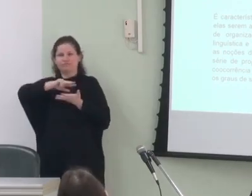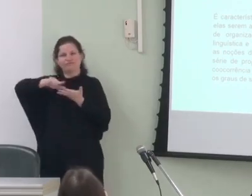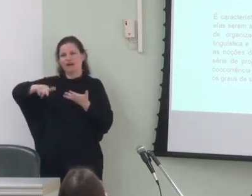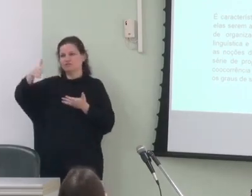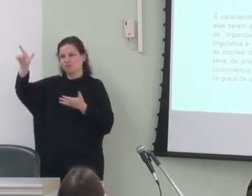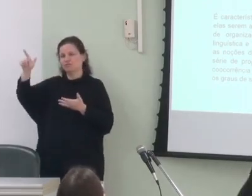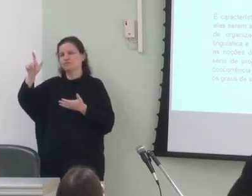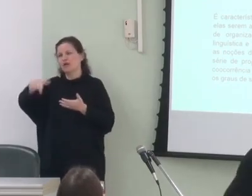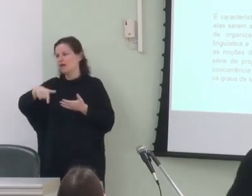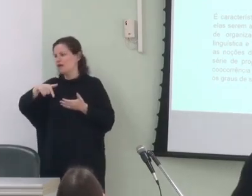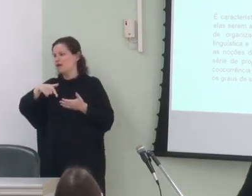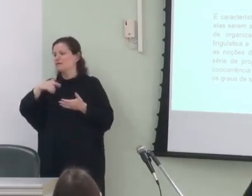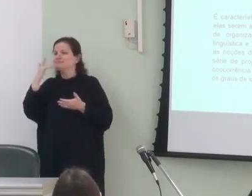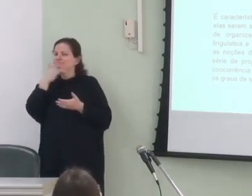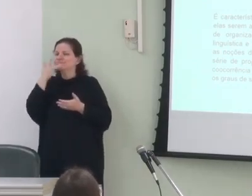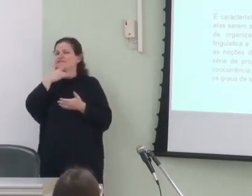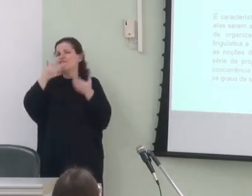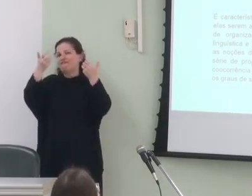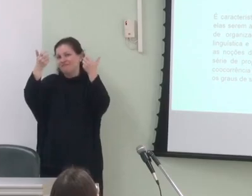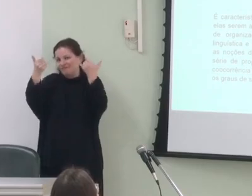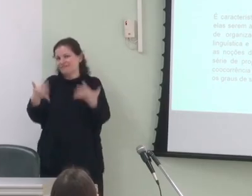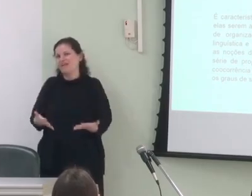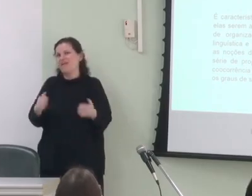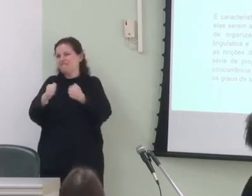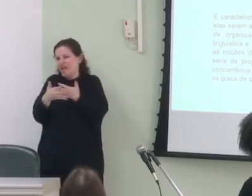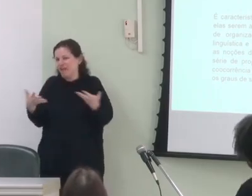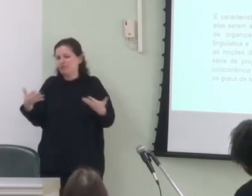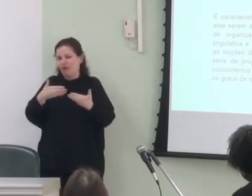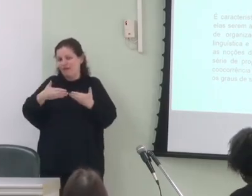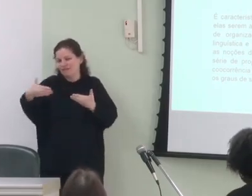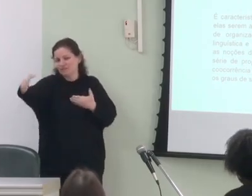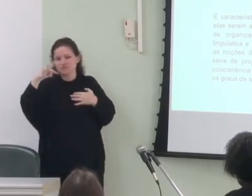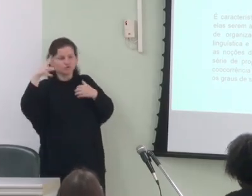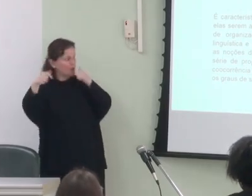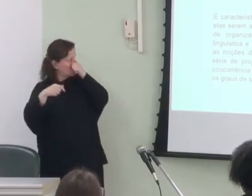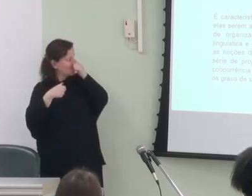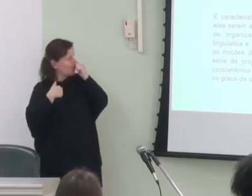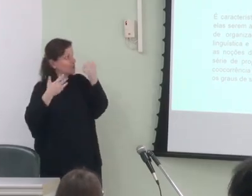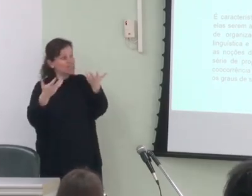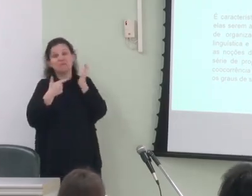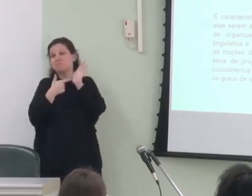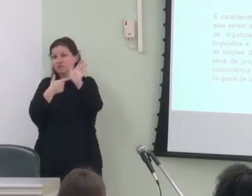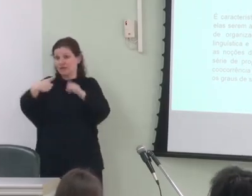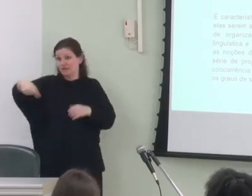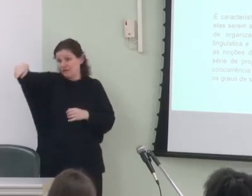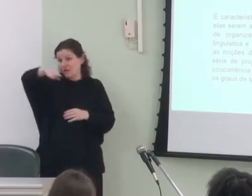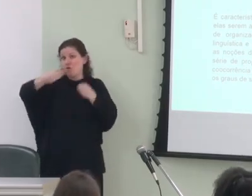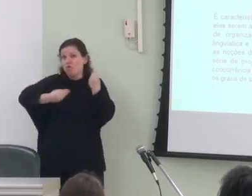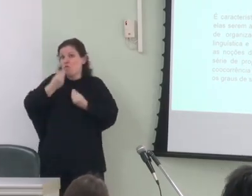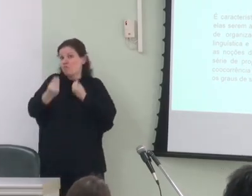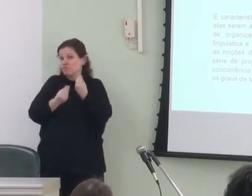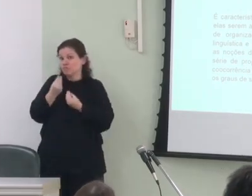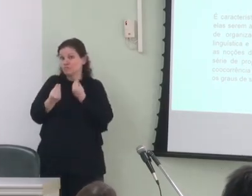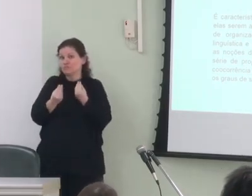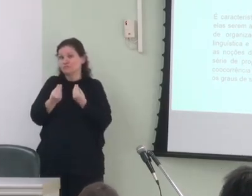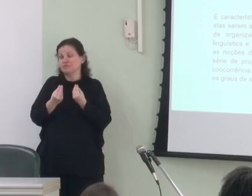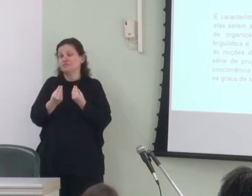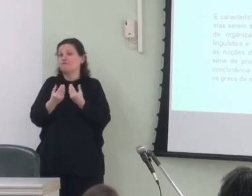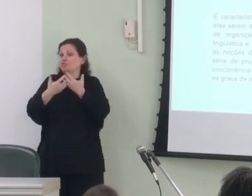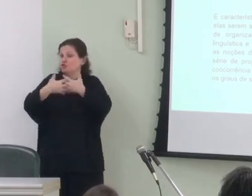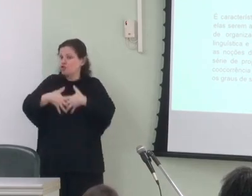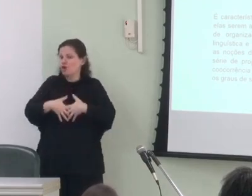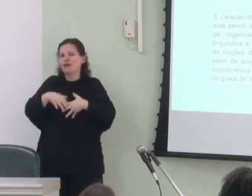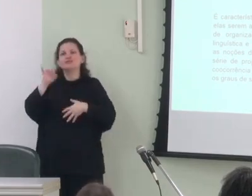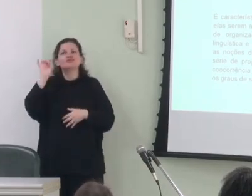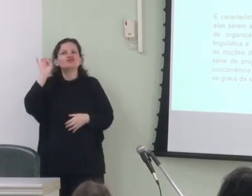seria uma delícia falar sobre esses eventos sobre esses avanços todos eu queria mostrar para vocês como isso funciona